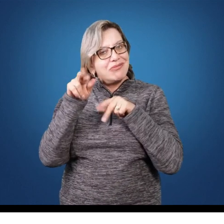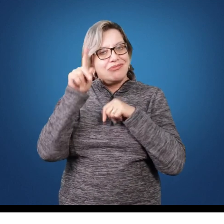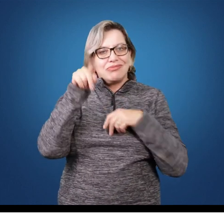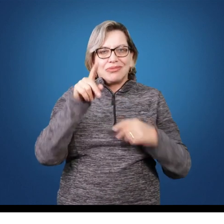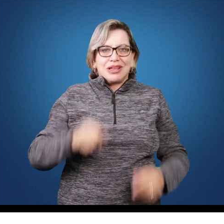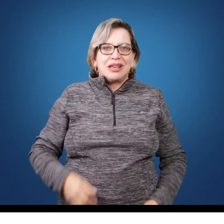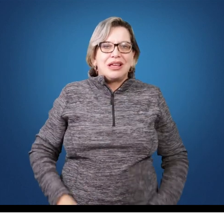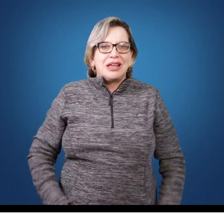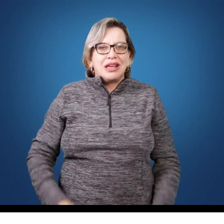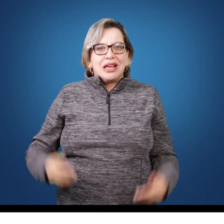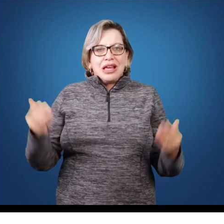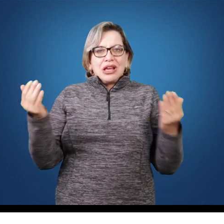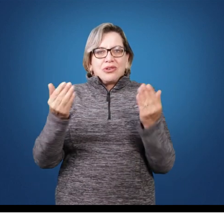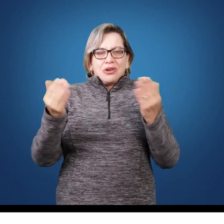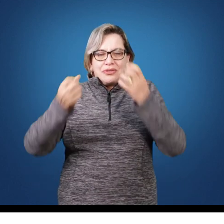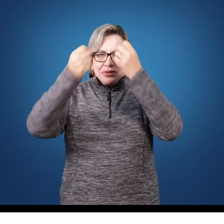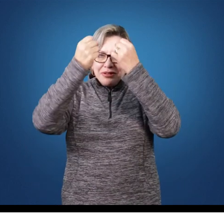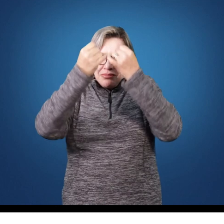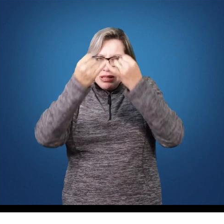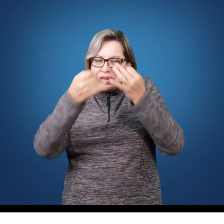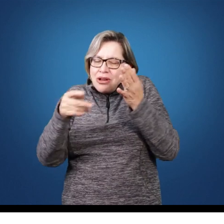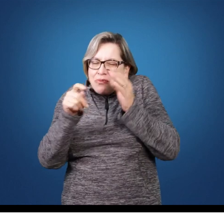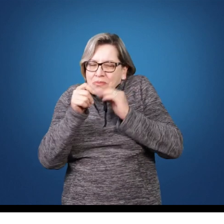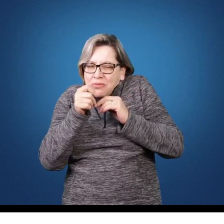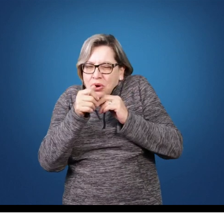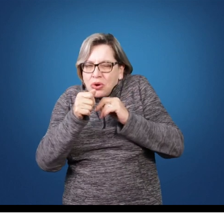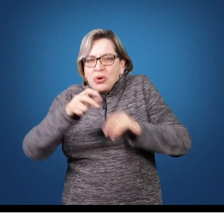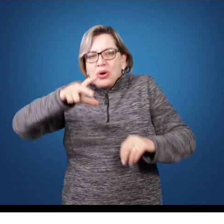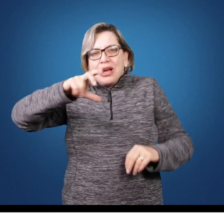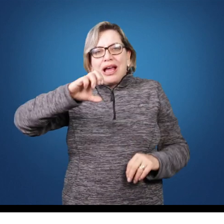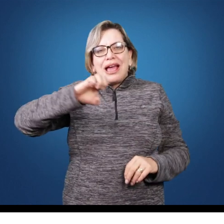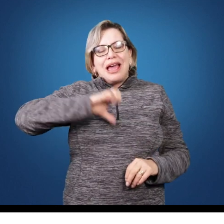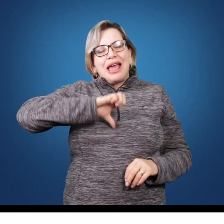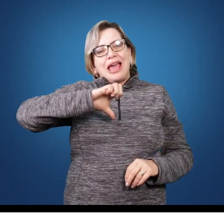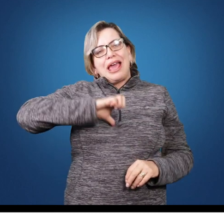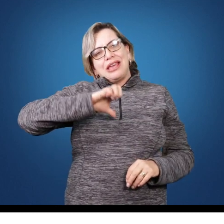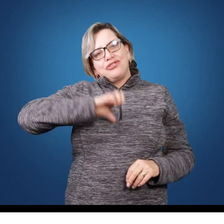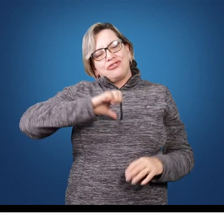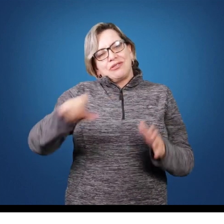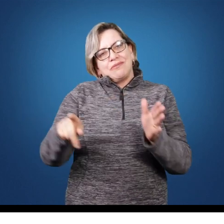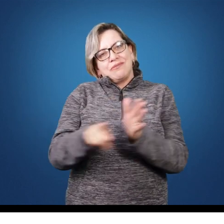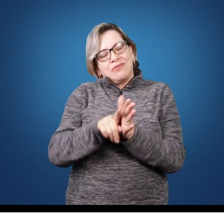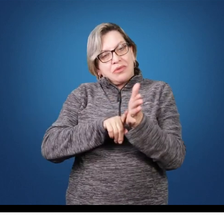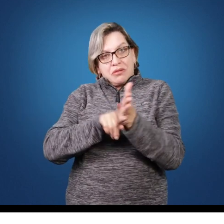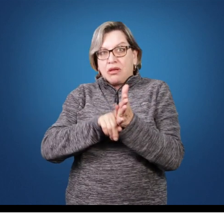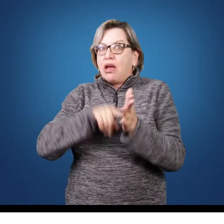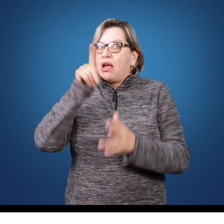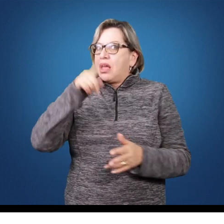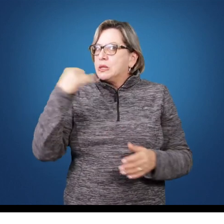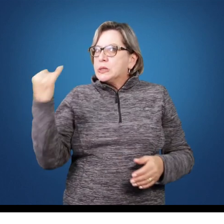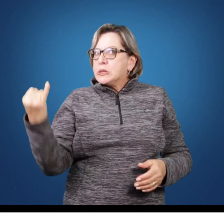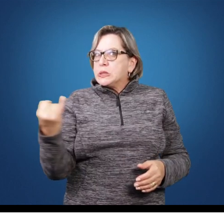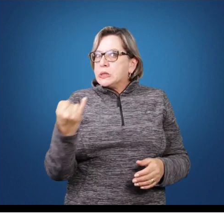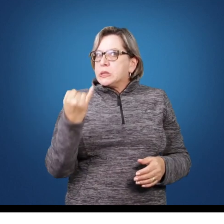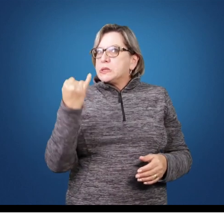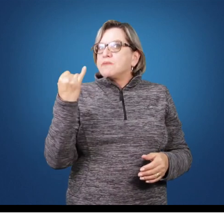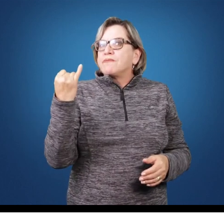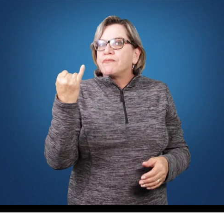especificamente sobre ética em pesquisa. É algo muito sério, que